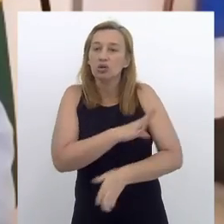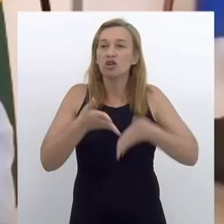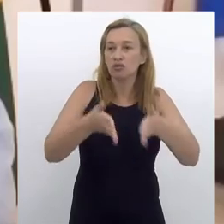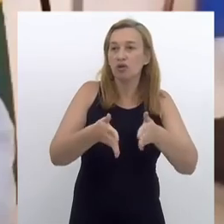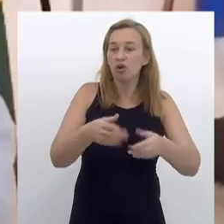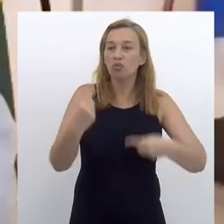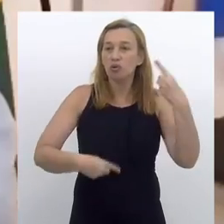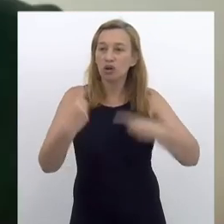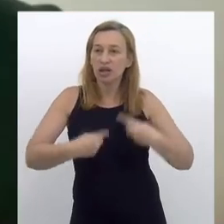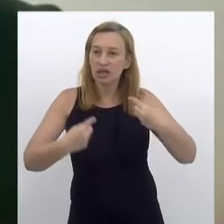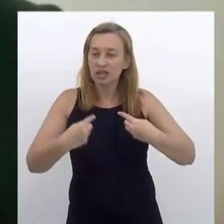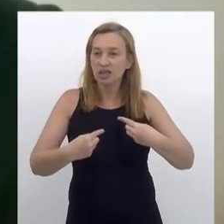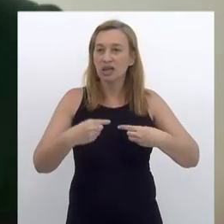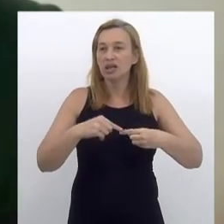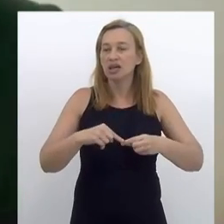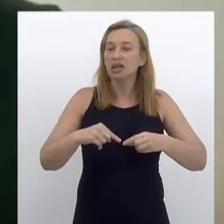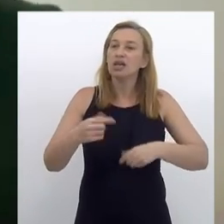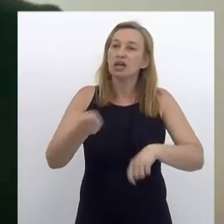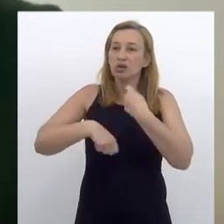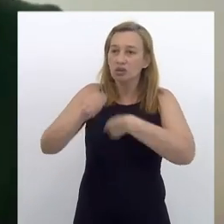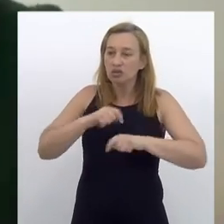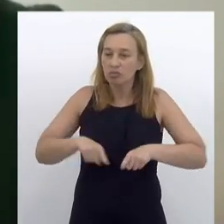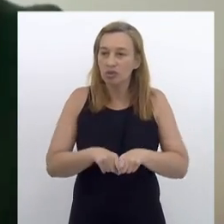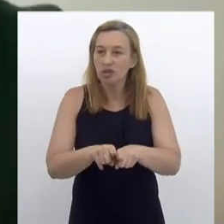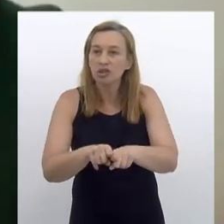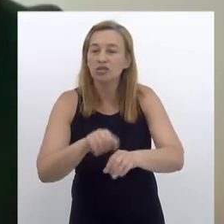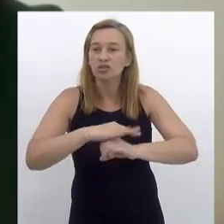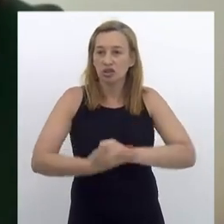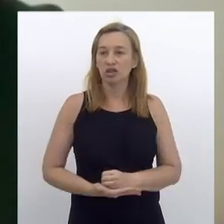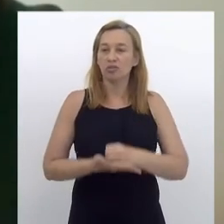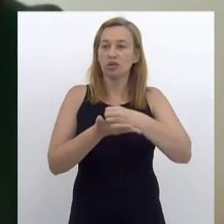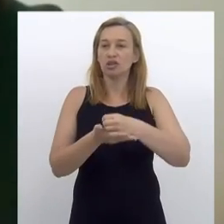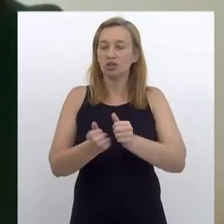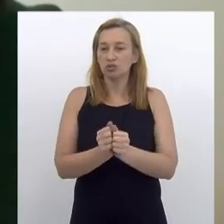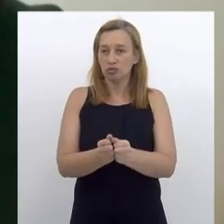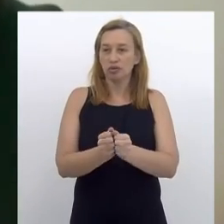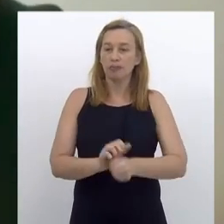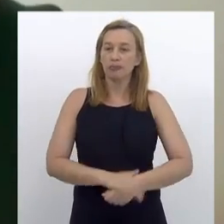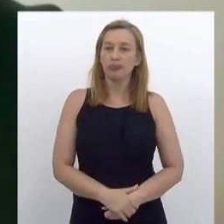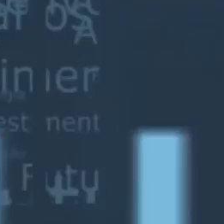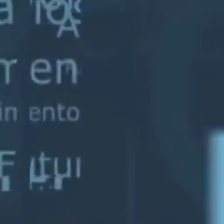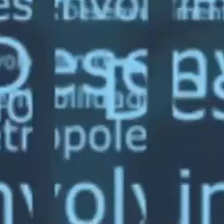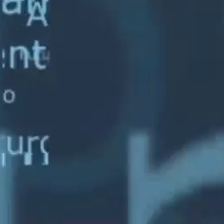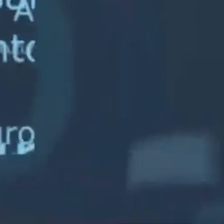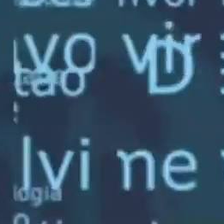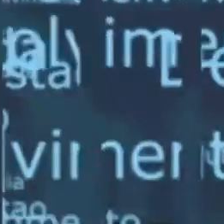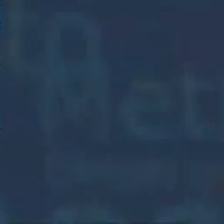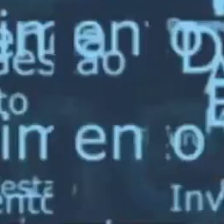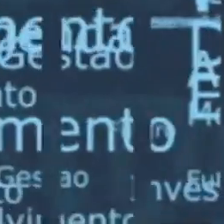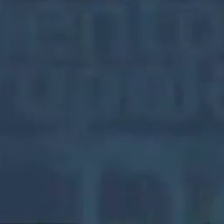Então, fiquem com a gente. Rio em Foco aqui, política, economia e sustentabilidade caminham juntas.